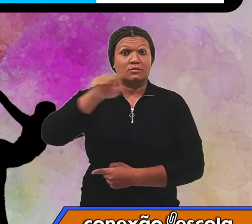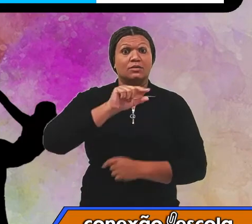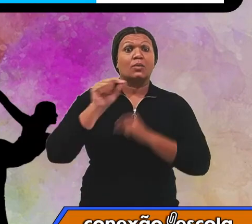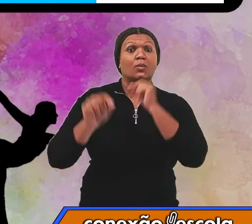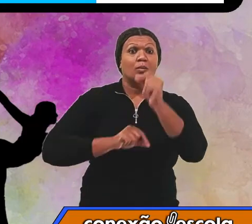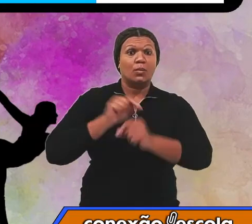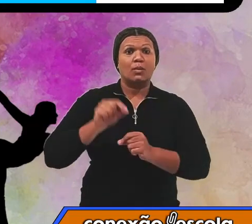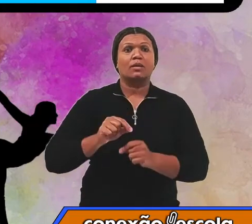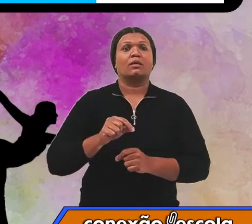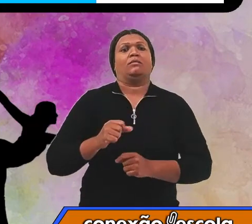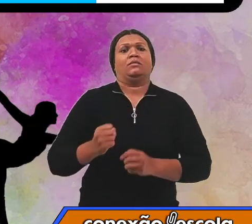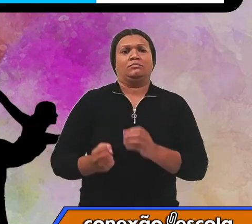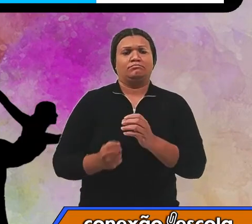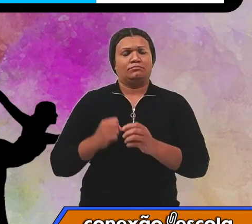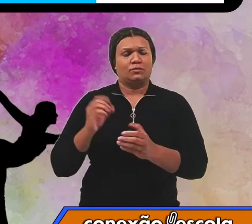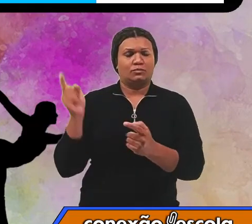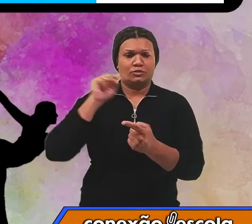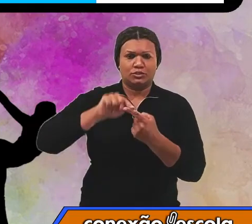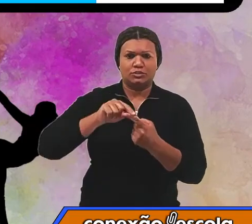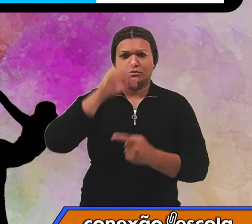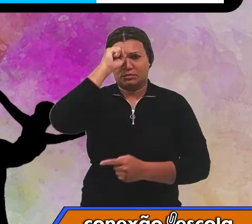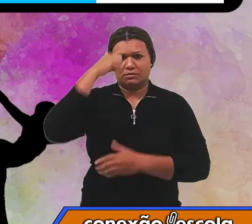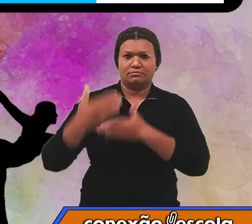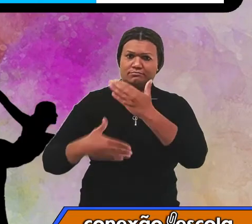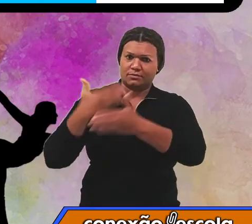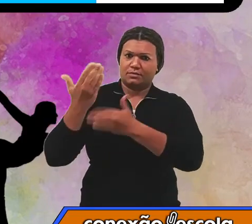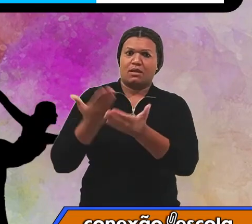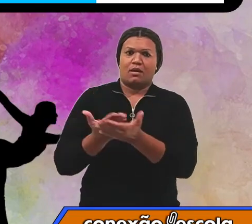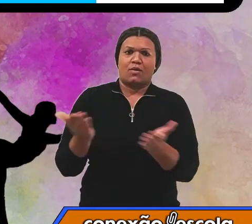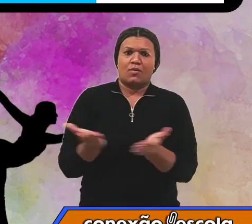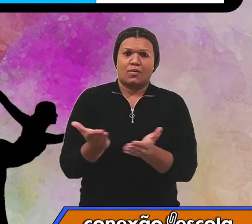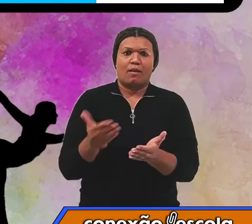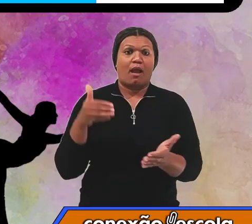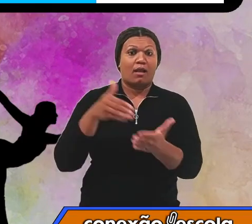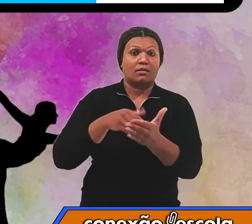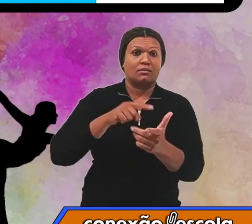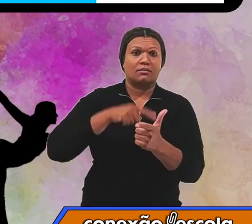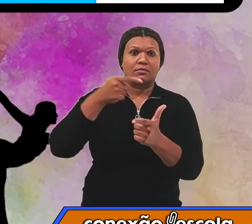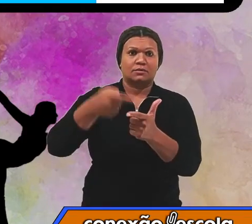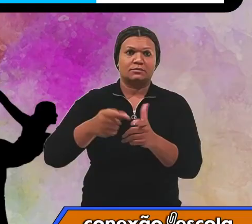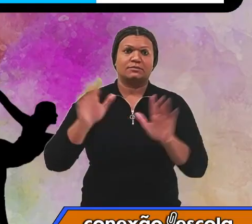aprendizagem e desenvolvimento da aula de hoje. Até a próxima! Valeu!